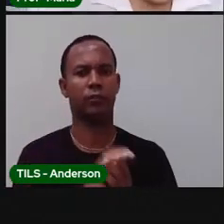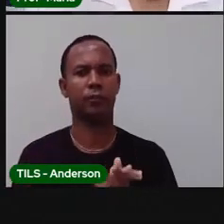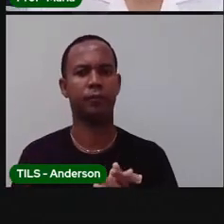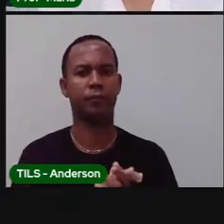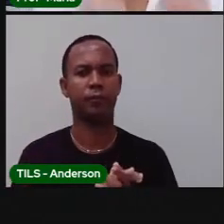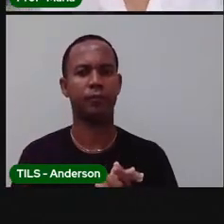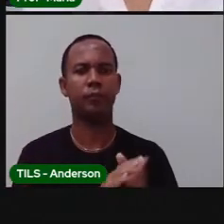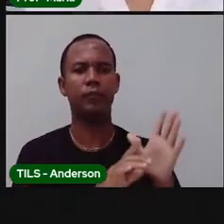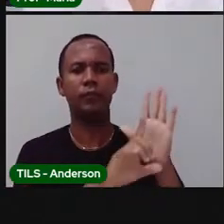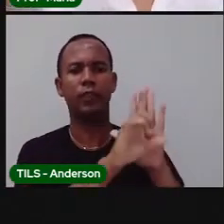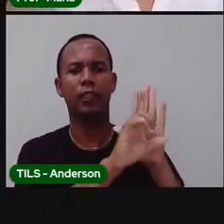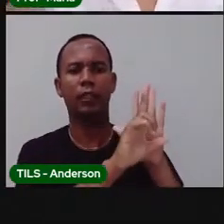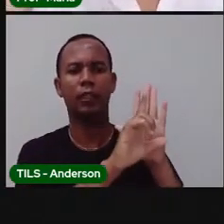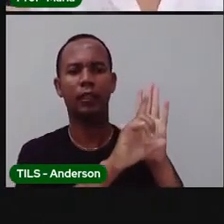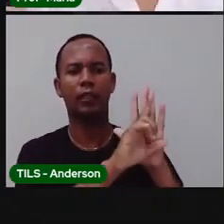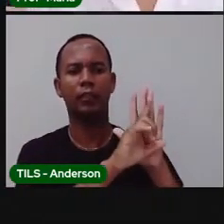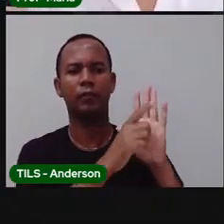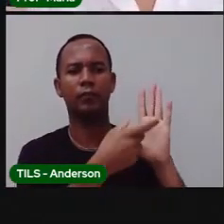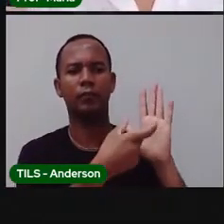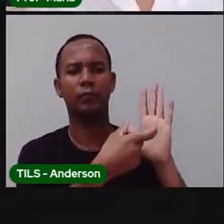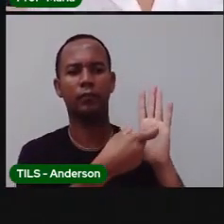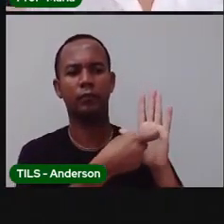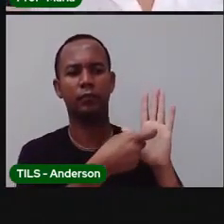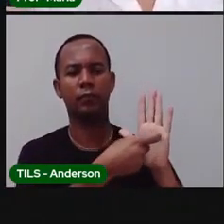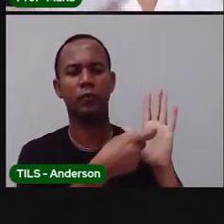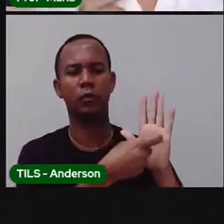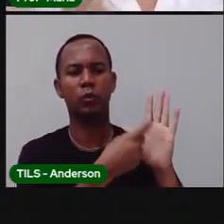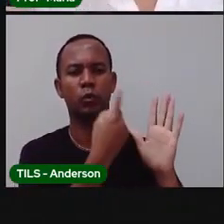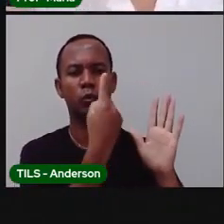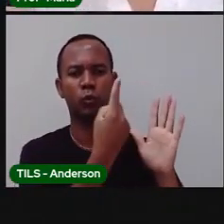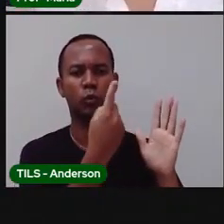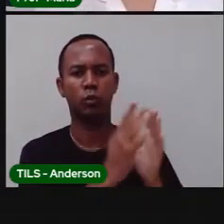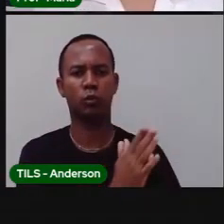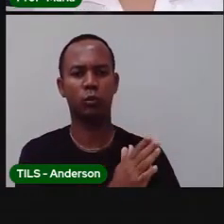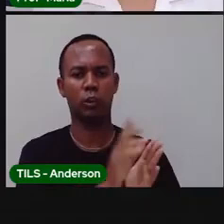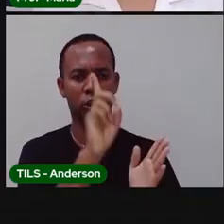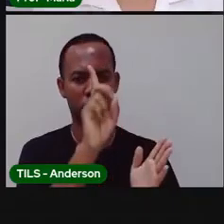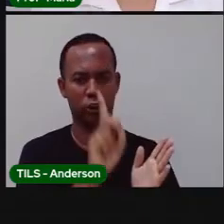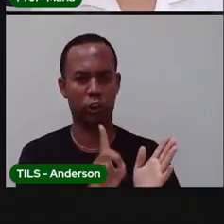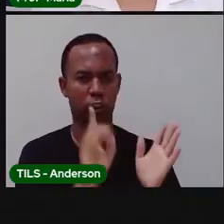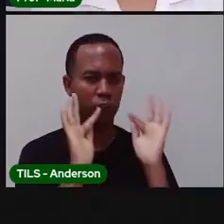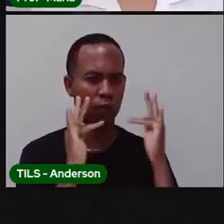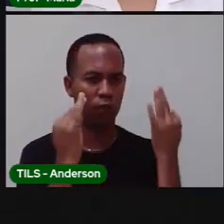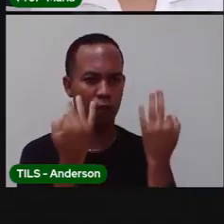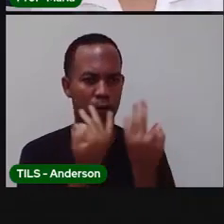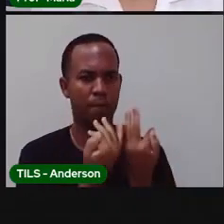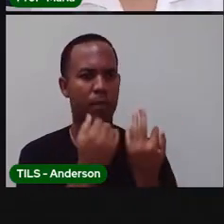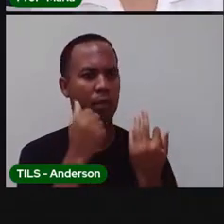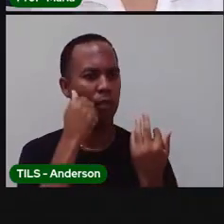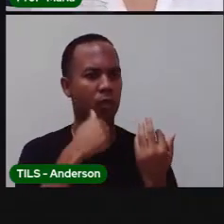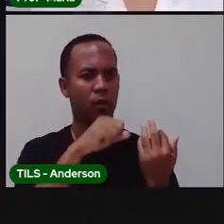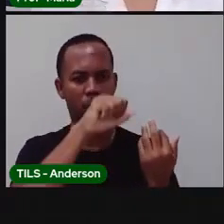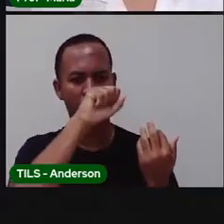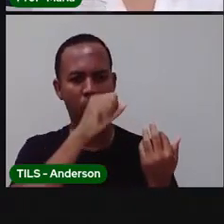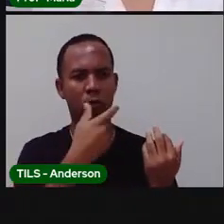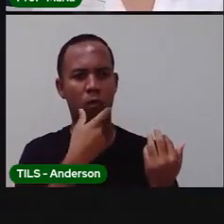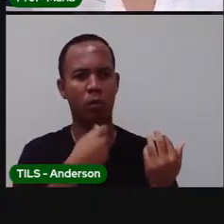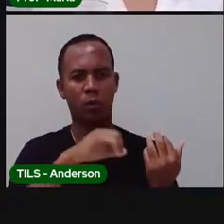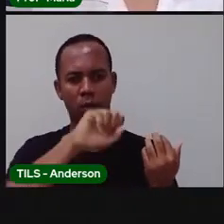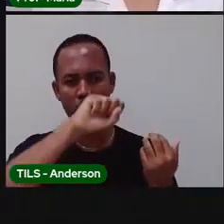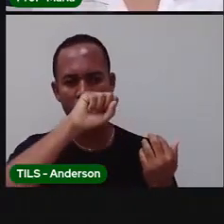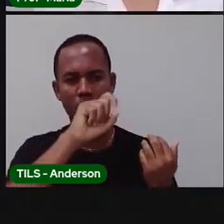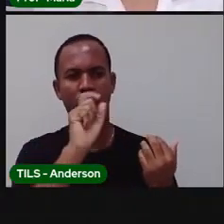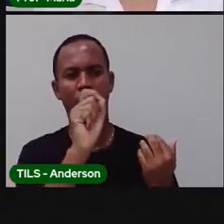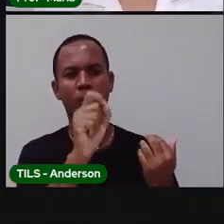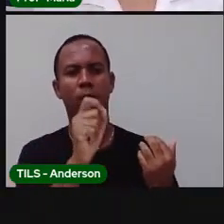único da lei, né? Que é no finalzinho da lei, vem esse parágrafo único. É direito dos pais ou responsáveis a ciência